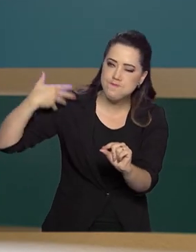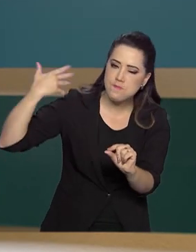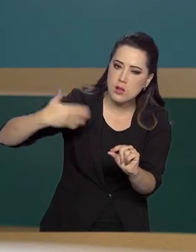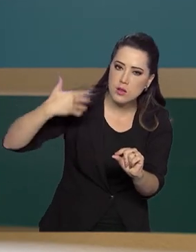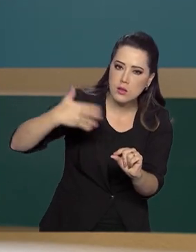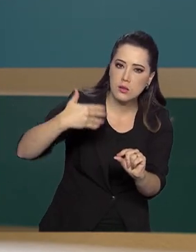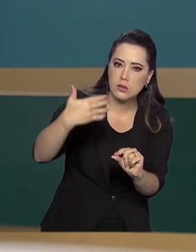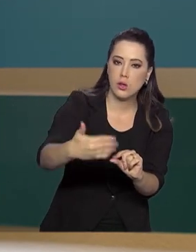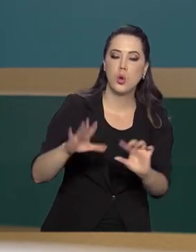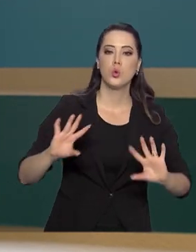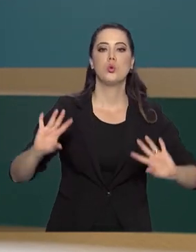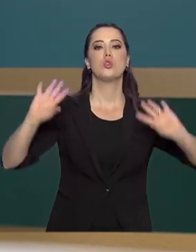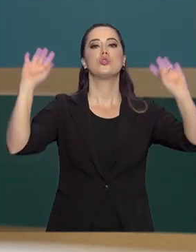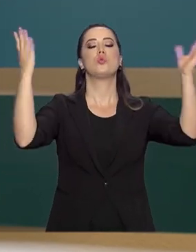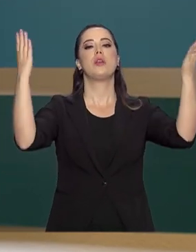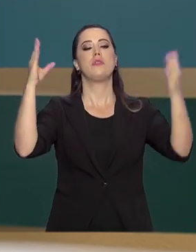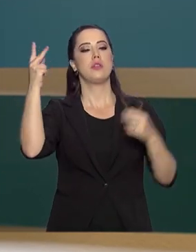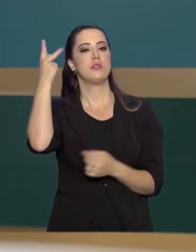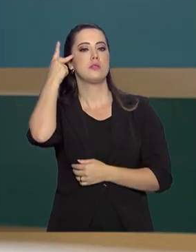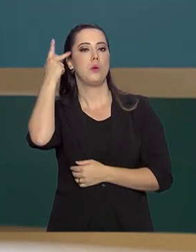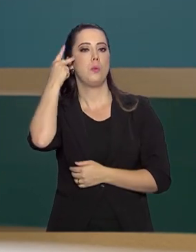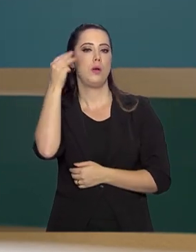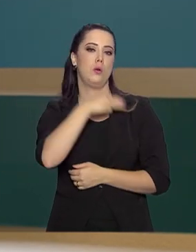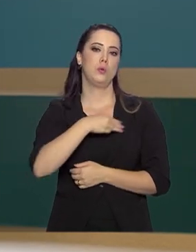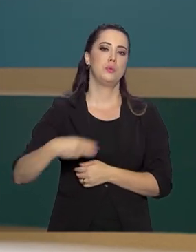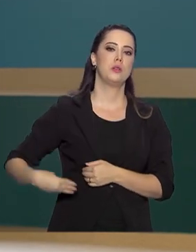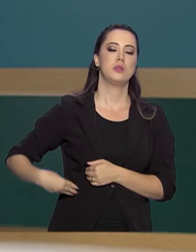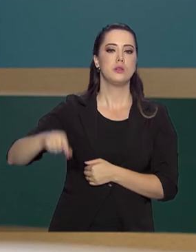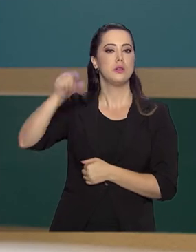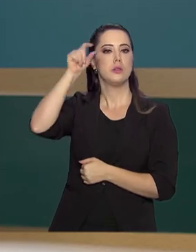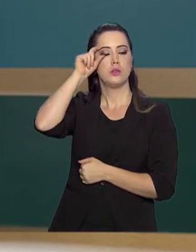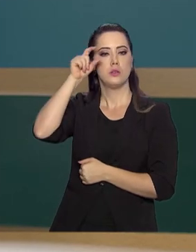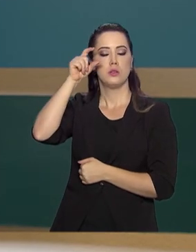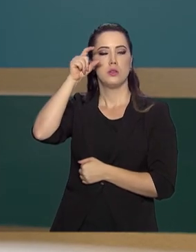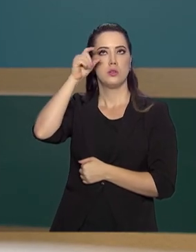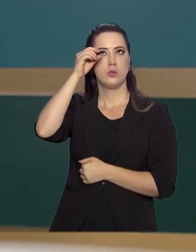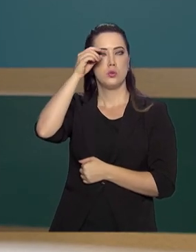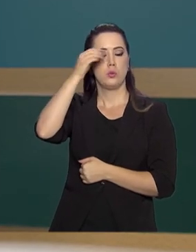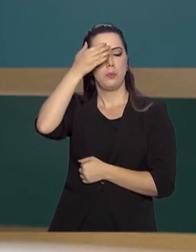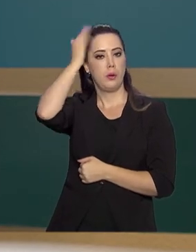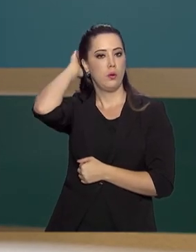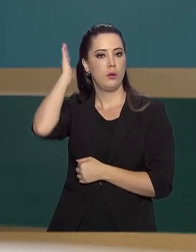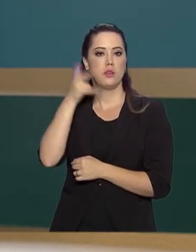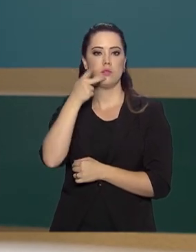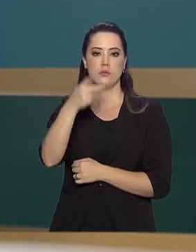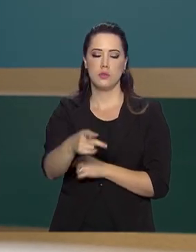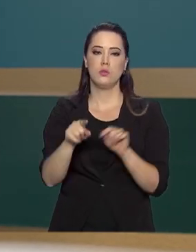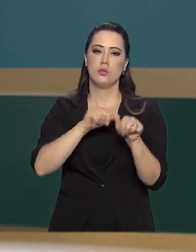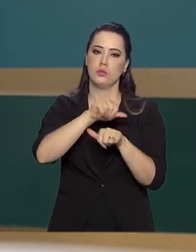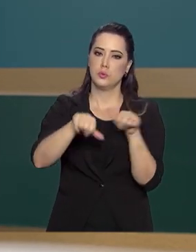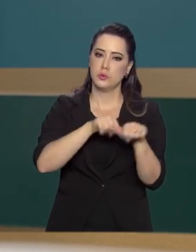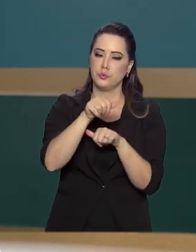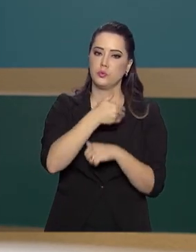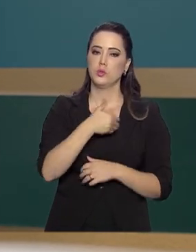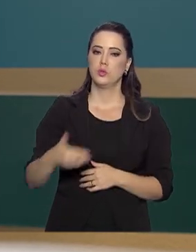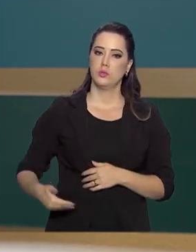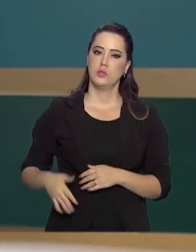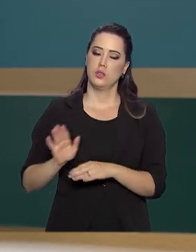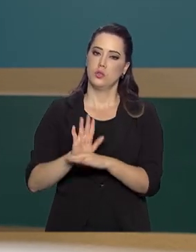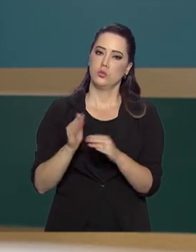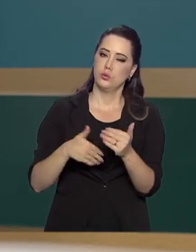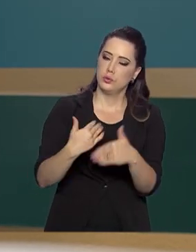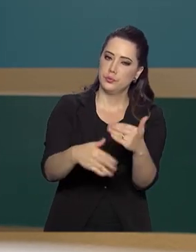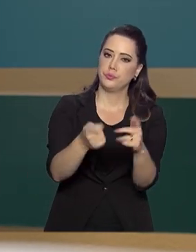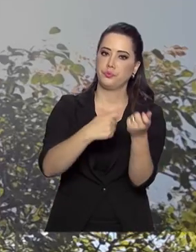Durante um evento em São Paulo, o ministro Paulo Guedes disse que as reformas adotadas pelo governo tem contribuído para o avanço na